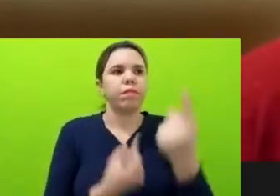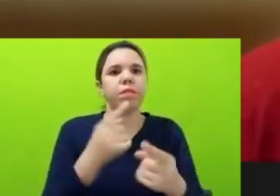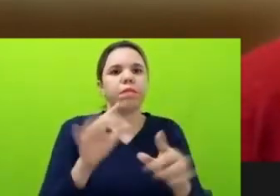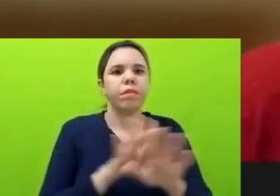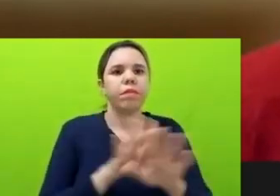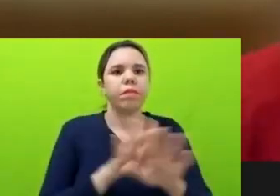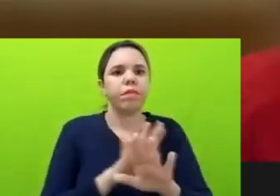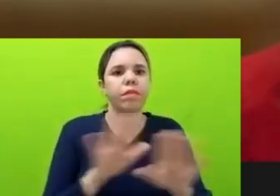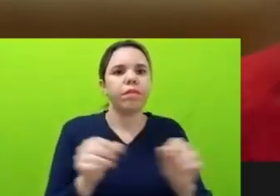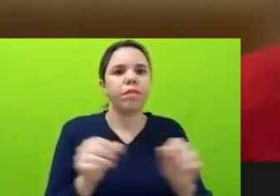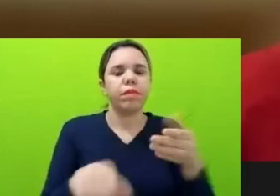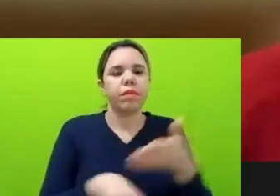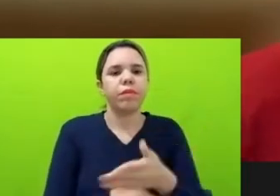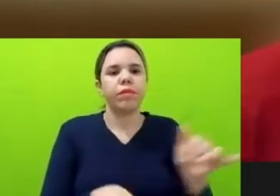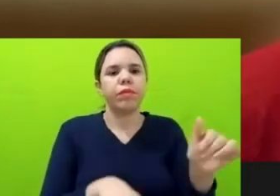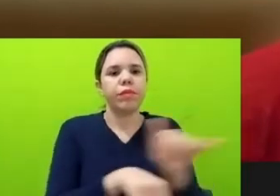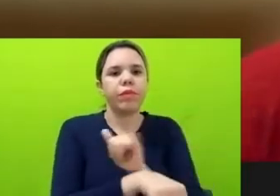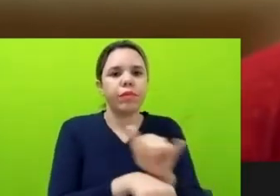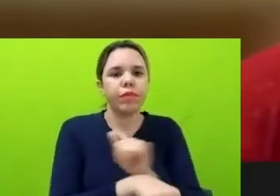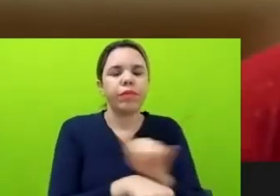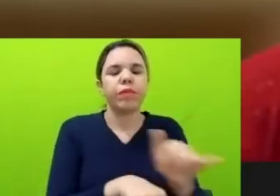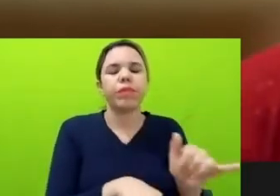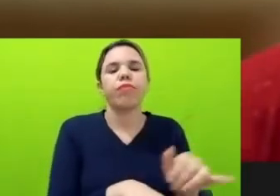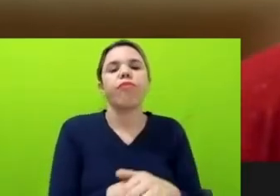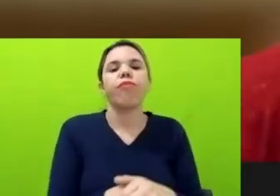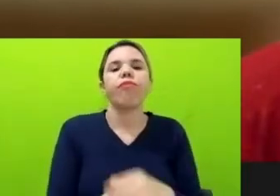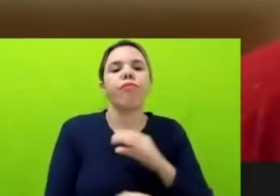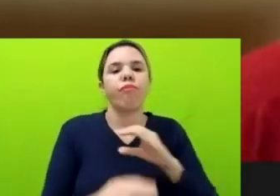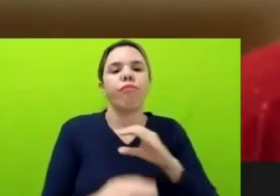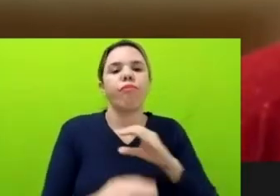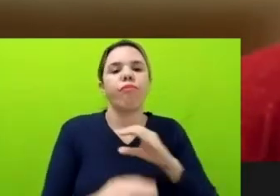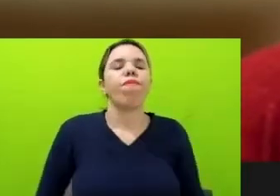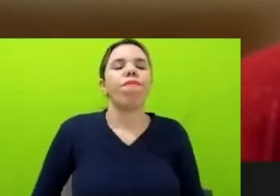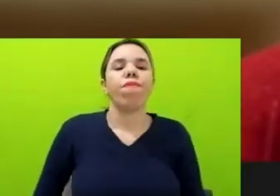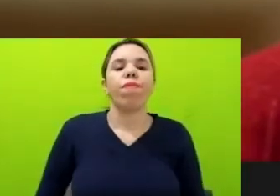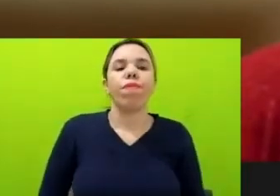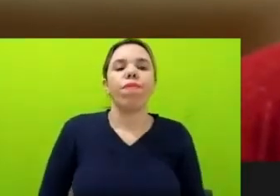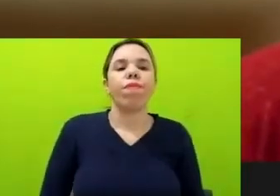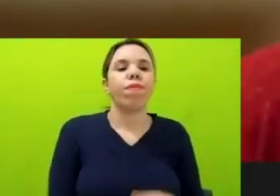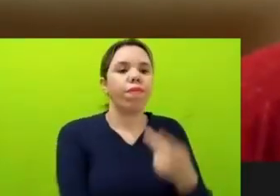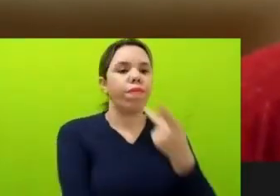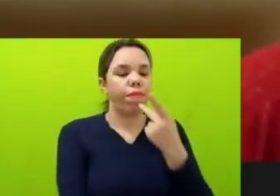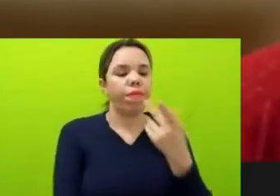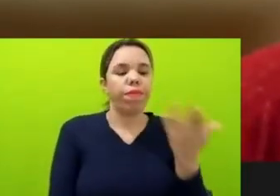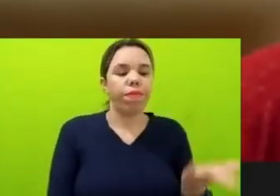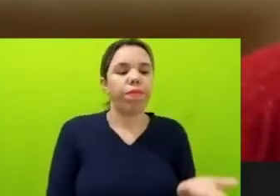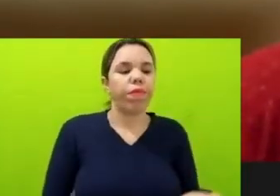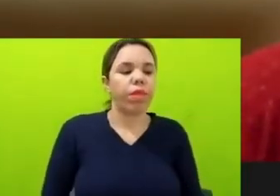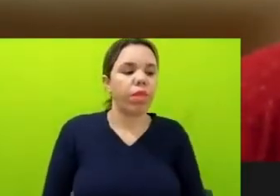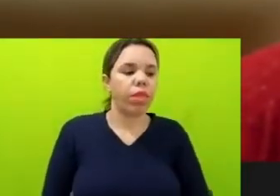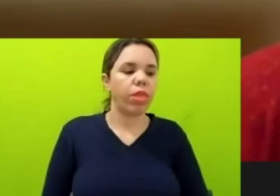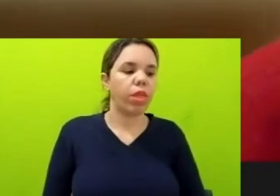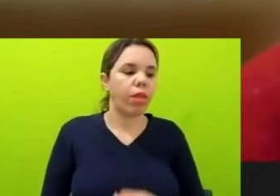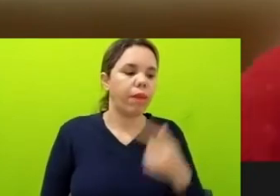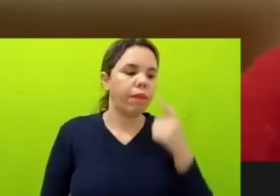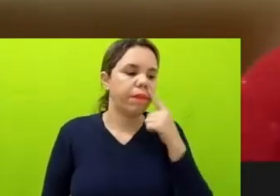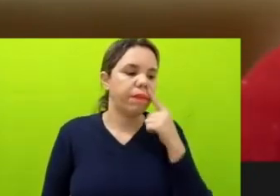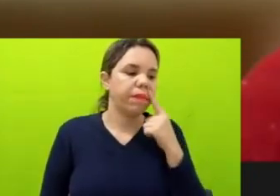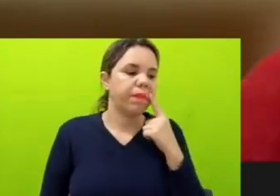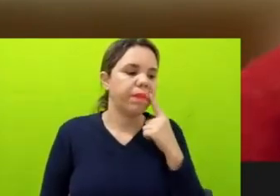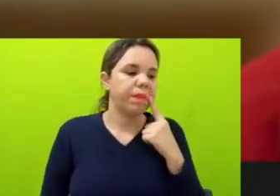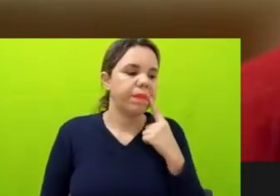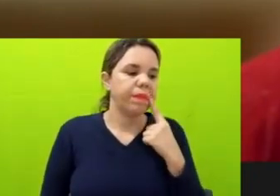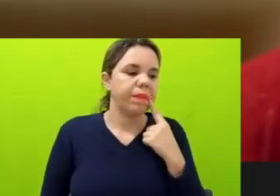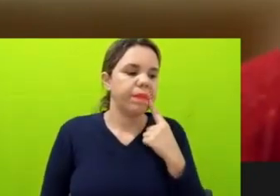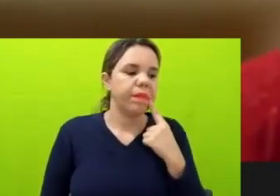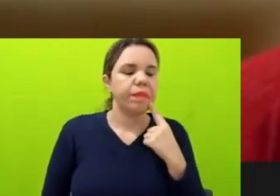de comunicação mesmo, né? A gente está falando de comunicação. E aí, para a gente pensar, acho que